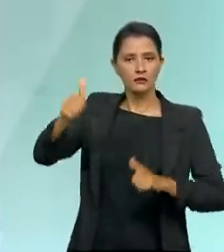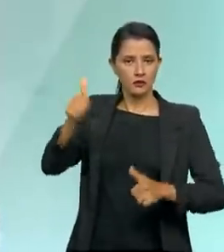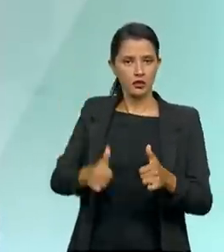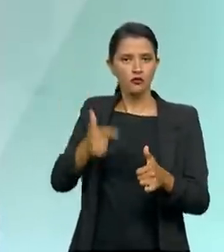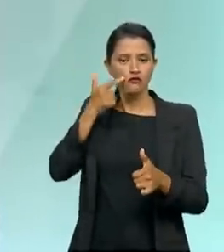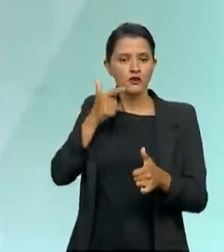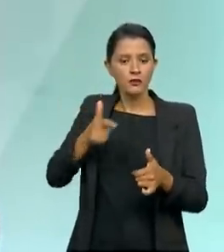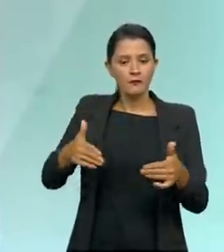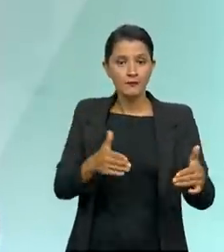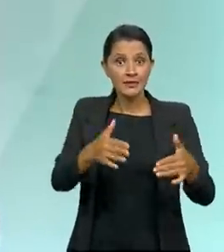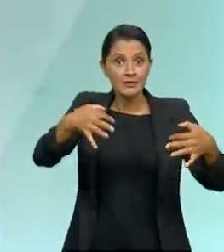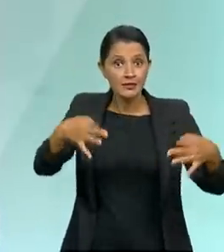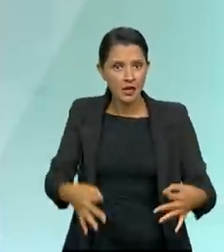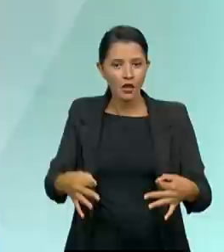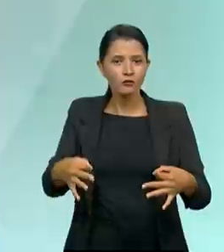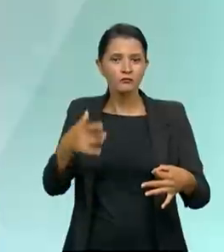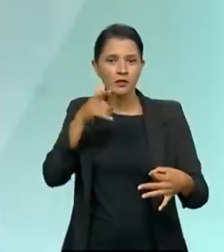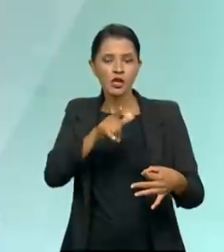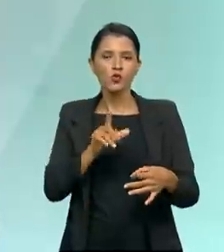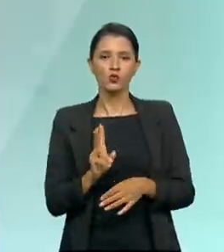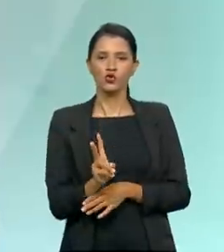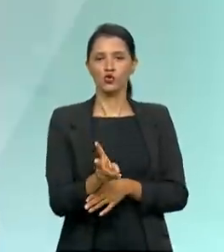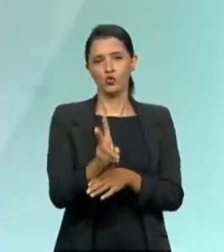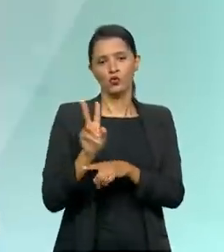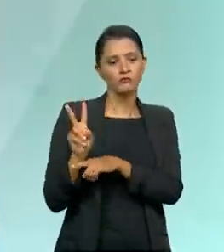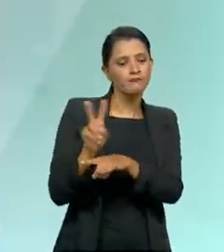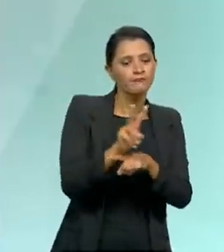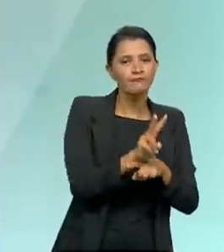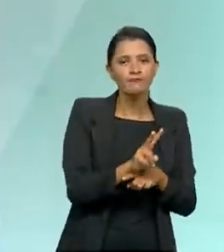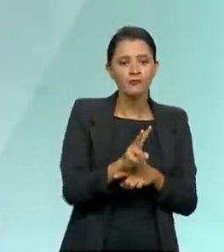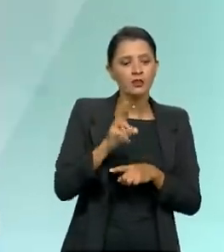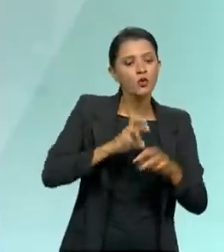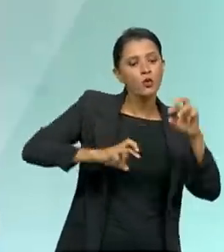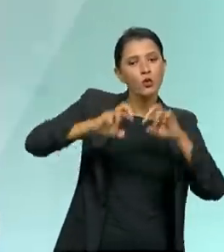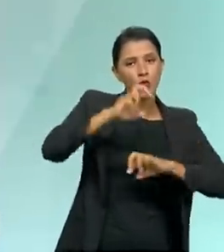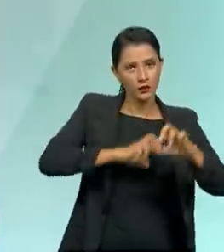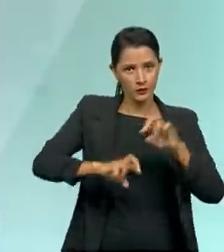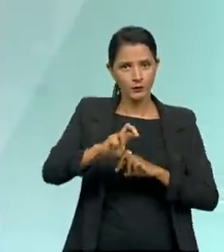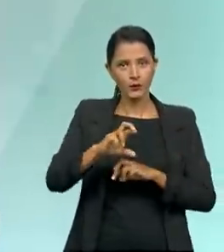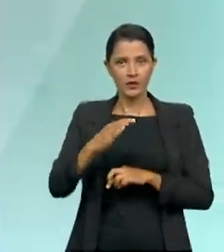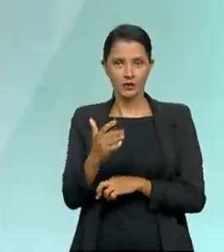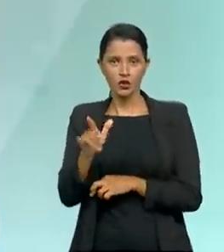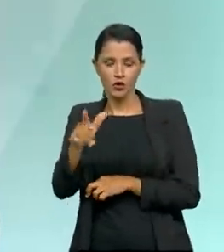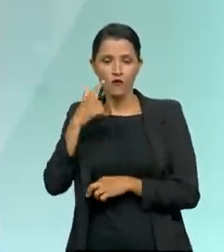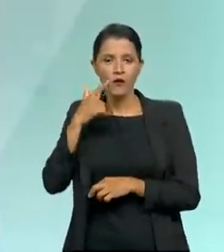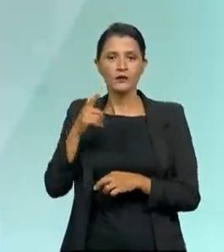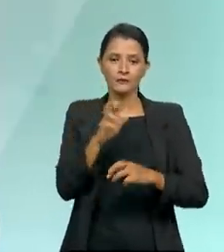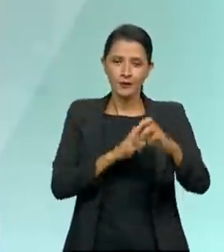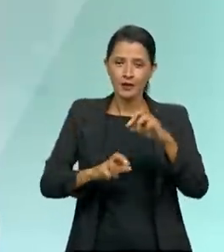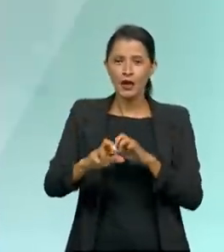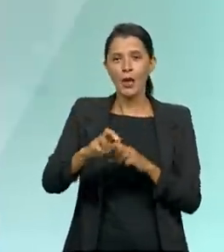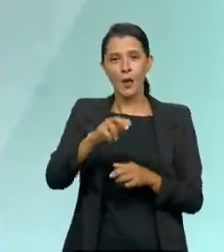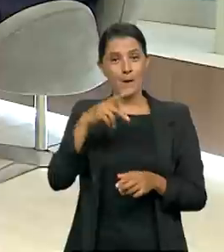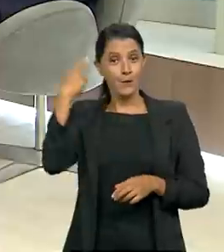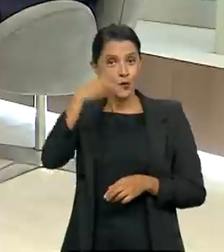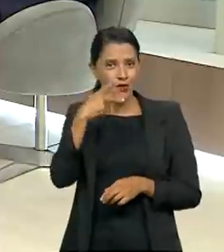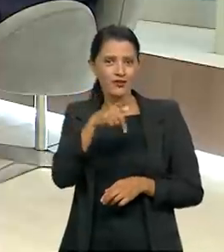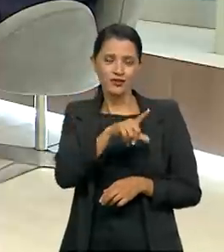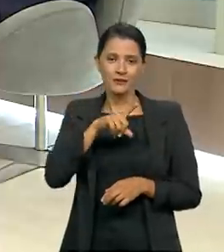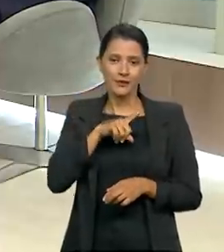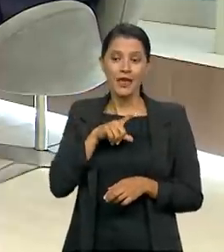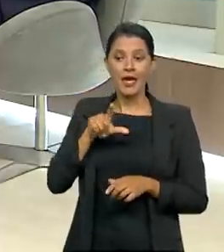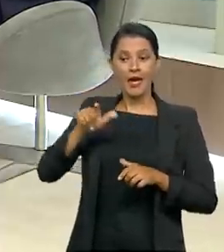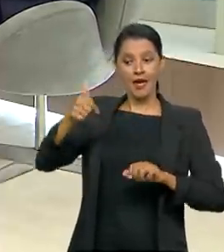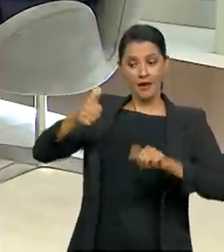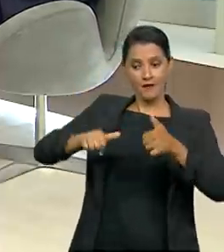eu vejo se está no rumo correto, direciono e mantenho monitorando. A CGU faz a avaliação de políticas públicas através dessa auditoria. Essa avaliação